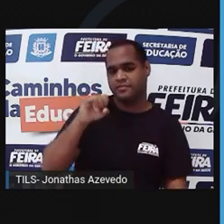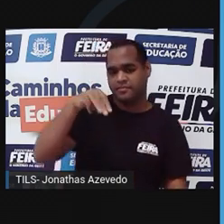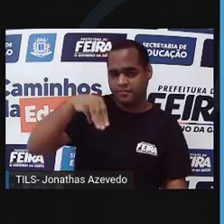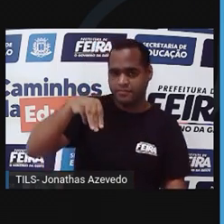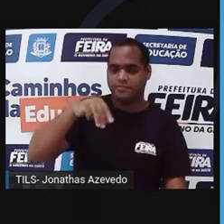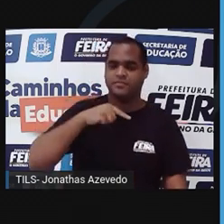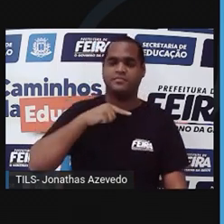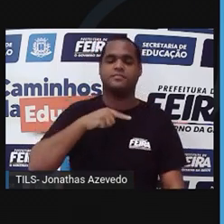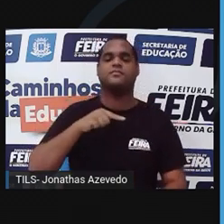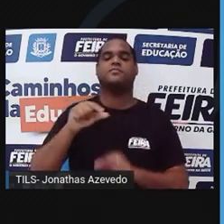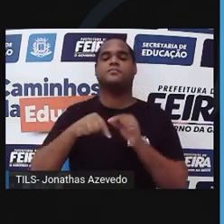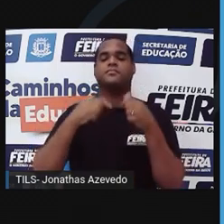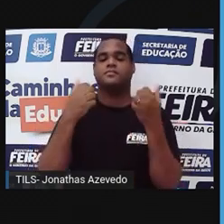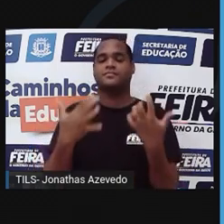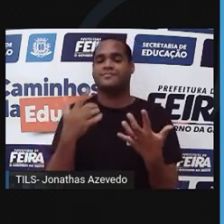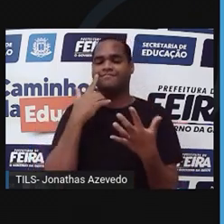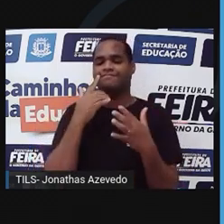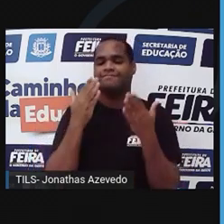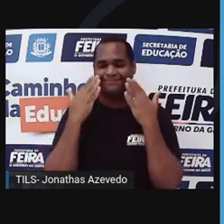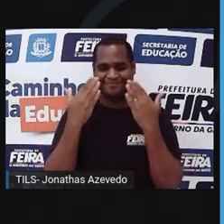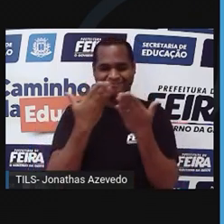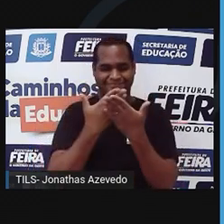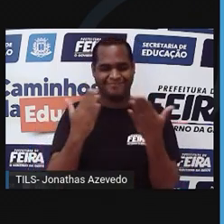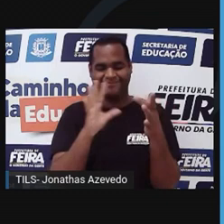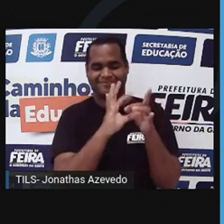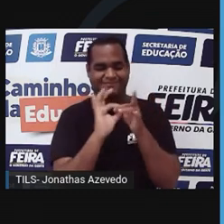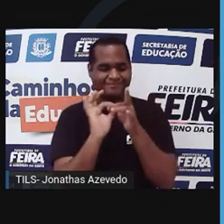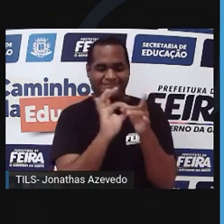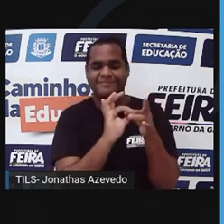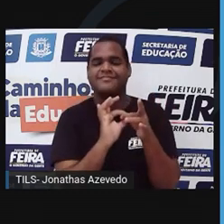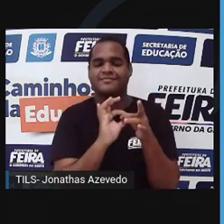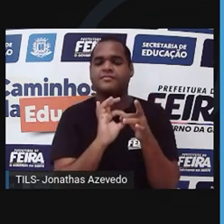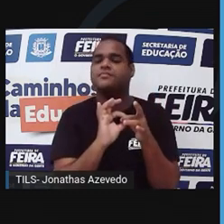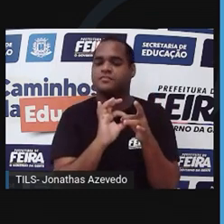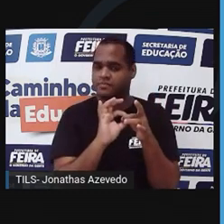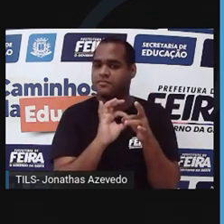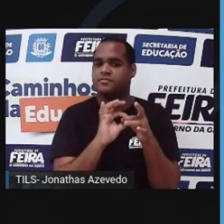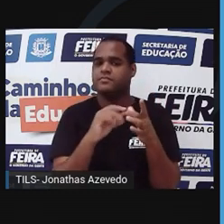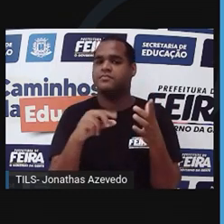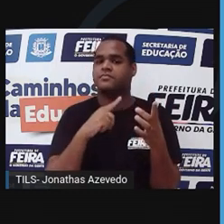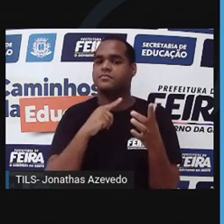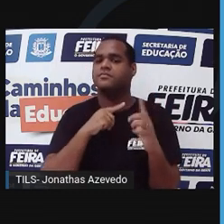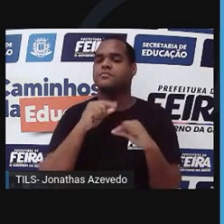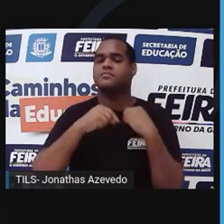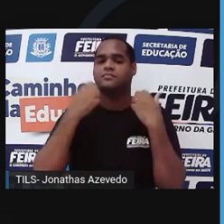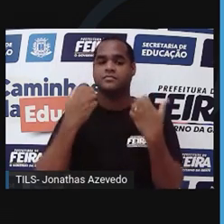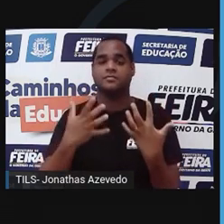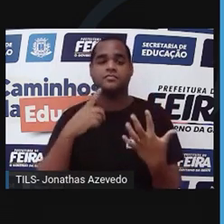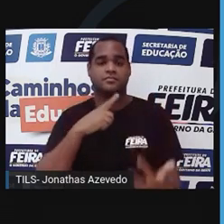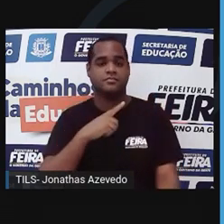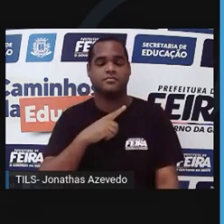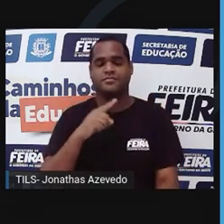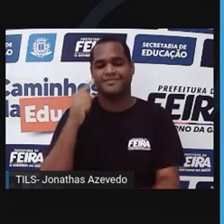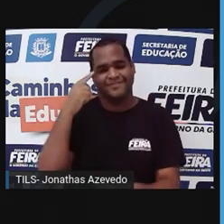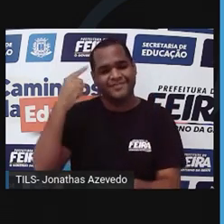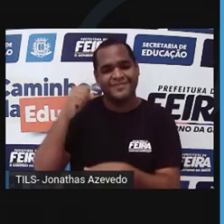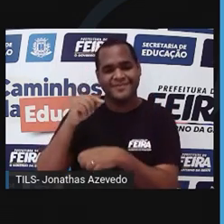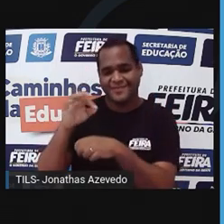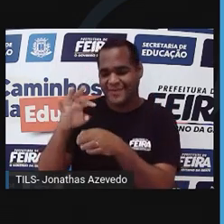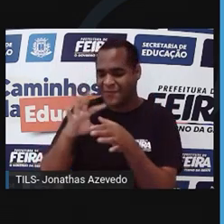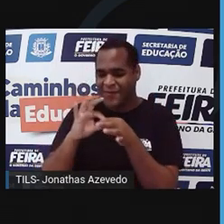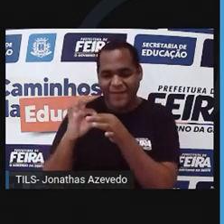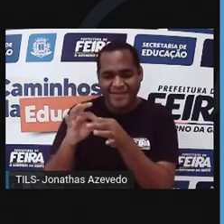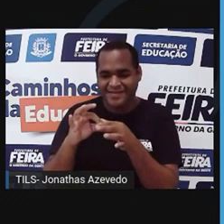evolutiva que as pteridófitas apresentam em relação às briófitas é que as pteridófitas possuem tecidos vasculares, ou